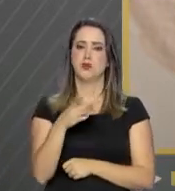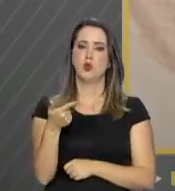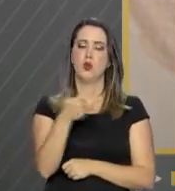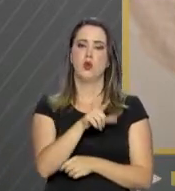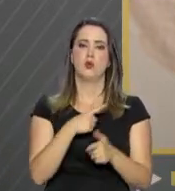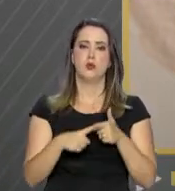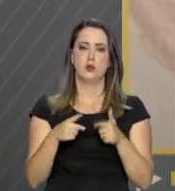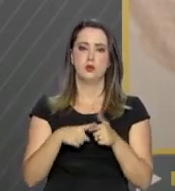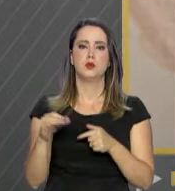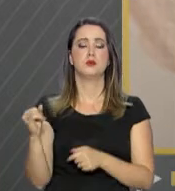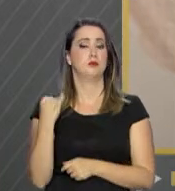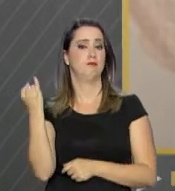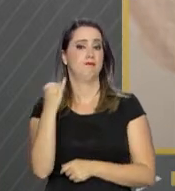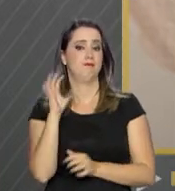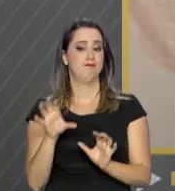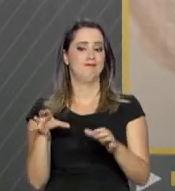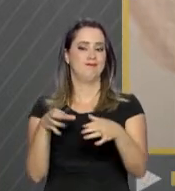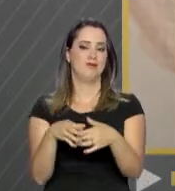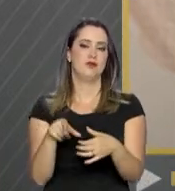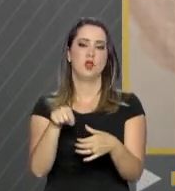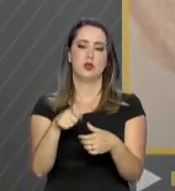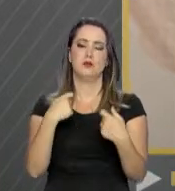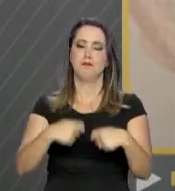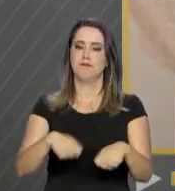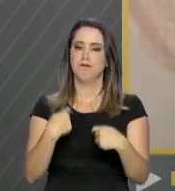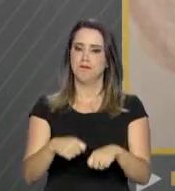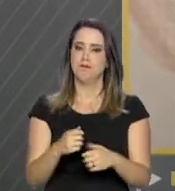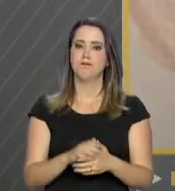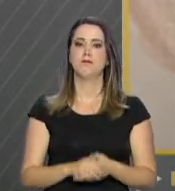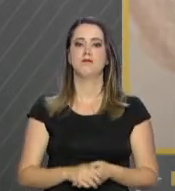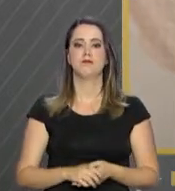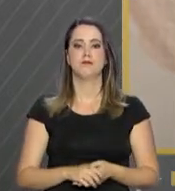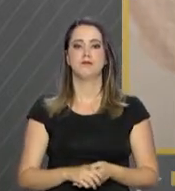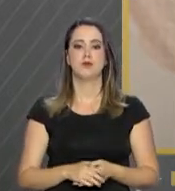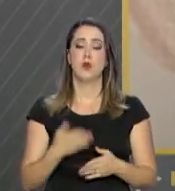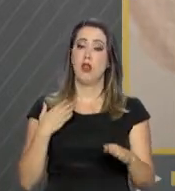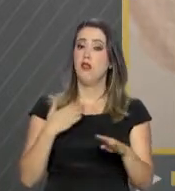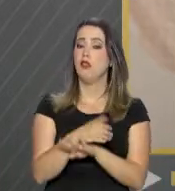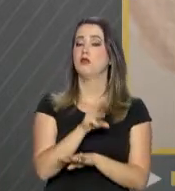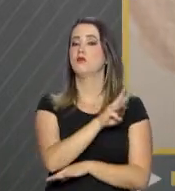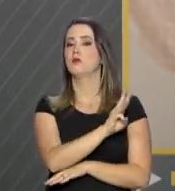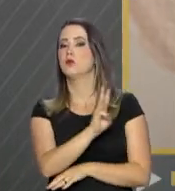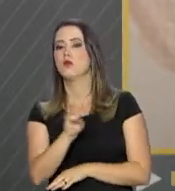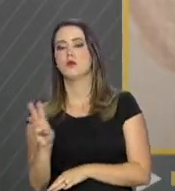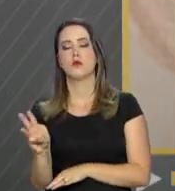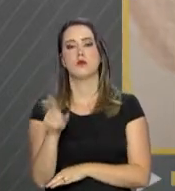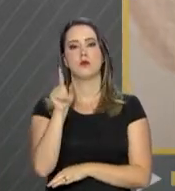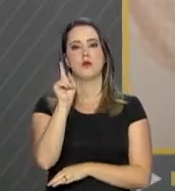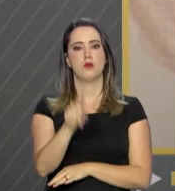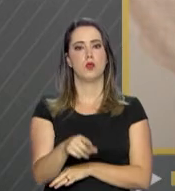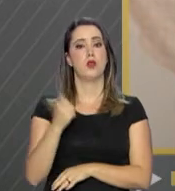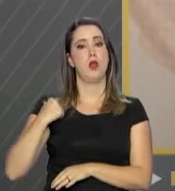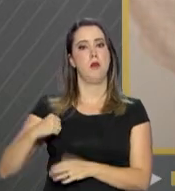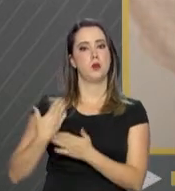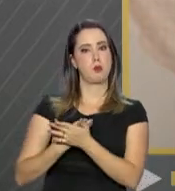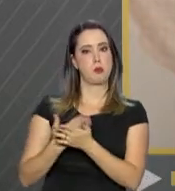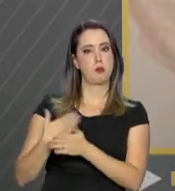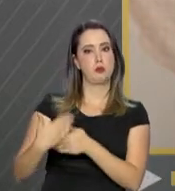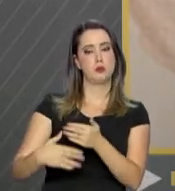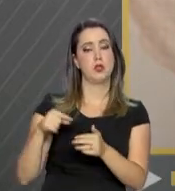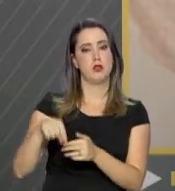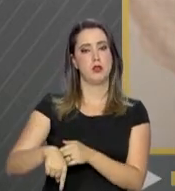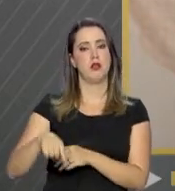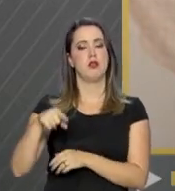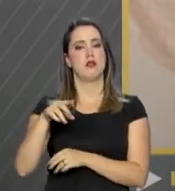situação importante para esta população que tanto precisa. Acessem o sistema de gestão da Bolsa Permanência a partir